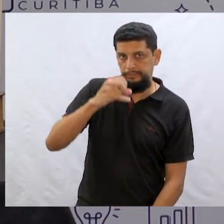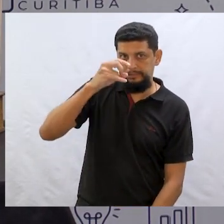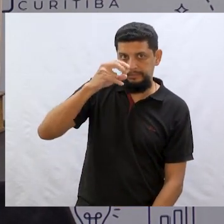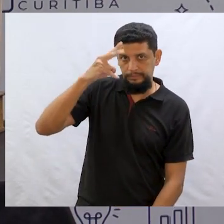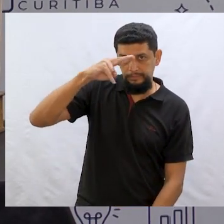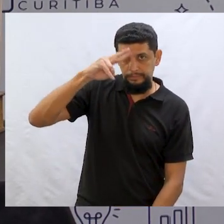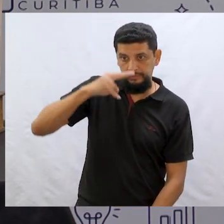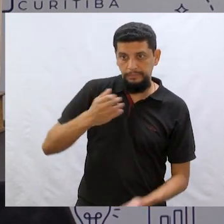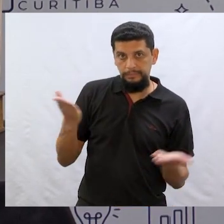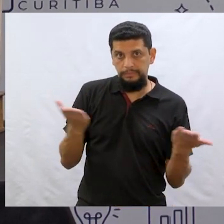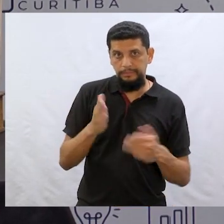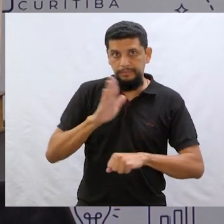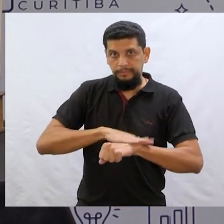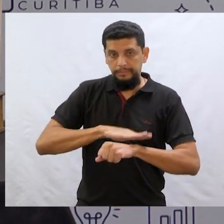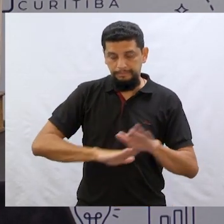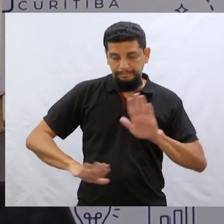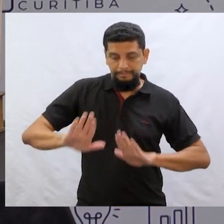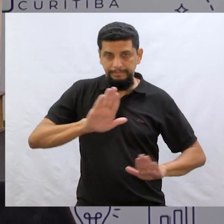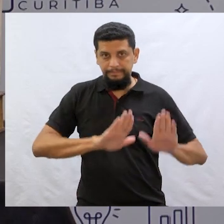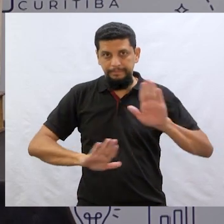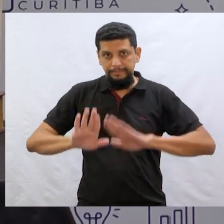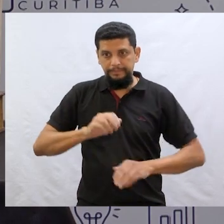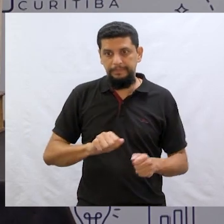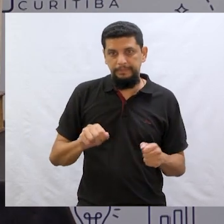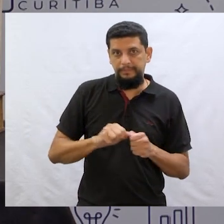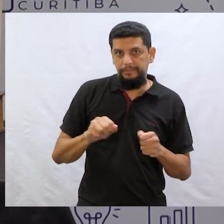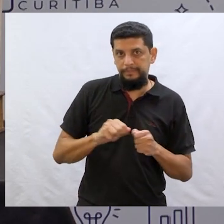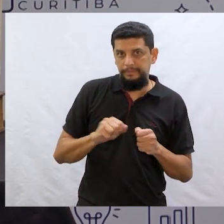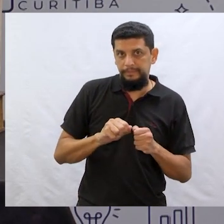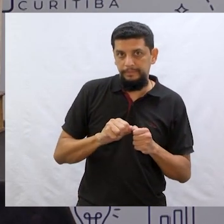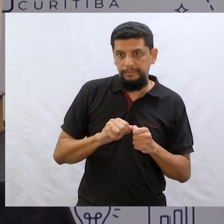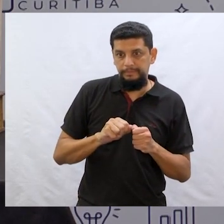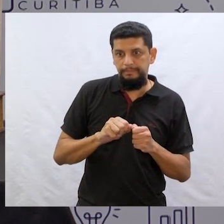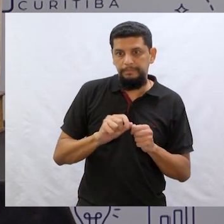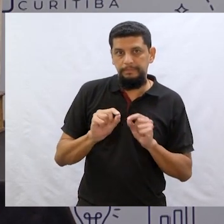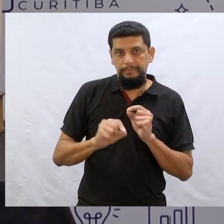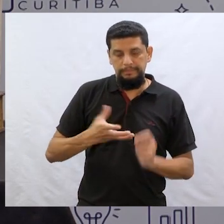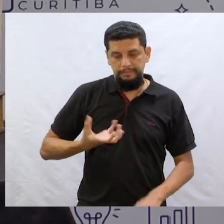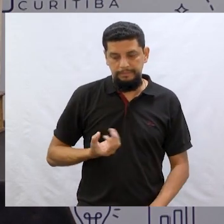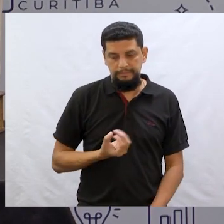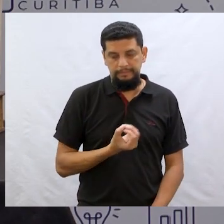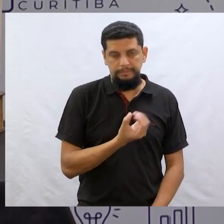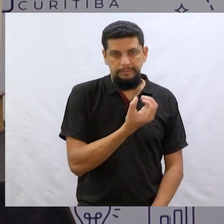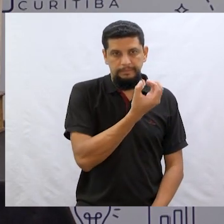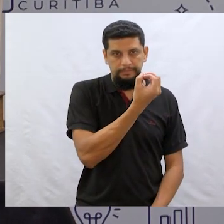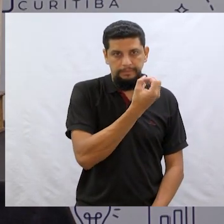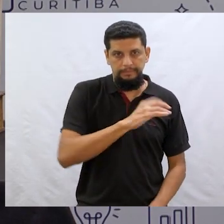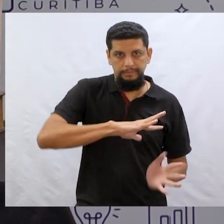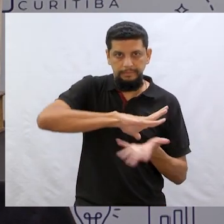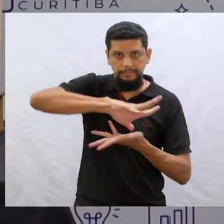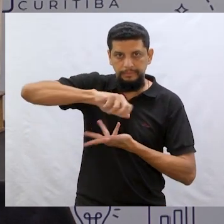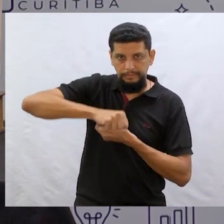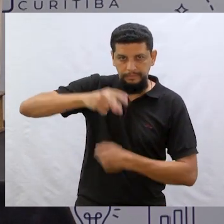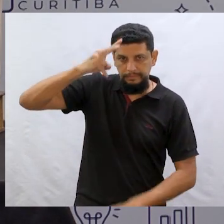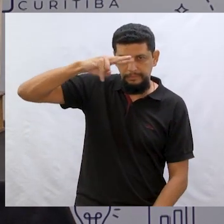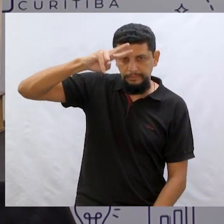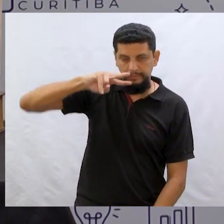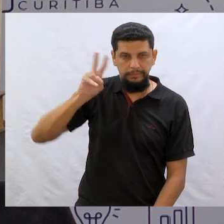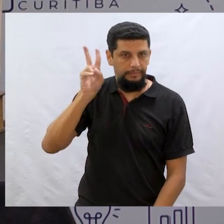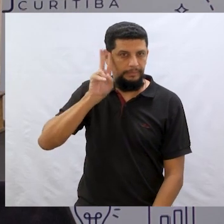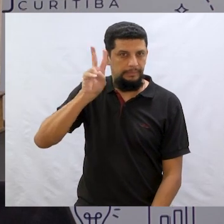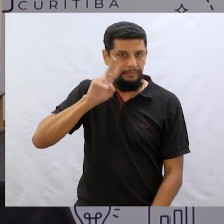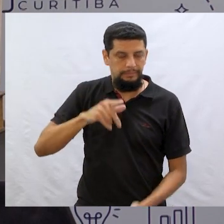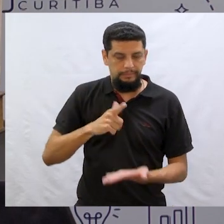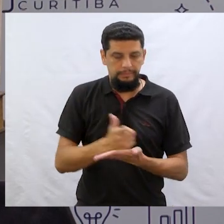então? Então, momento de nos prepararmos. Fazemos uma viagem, não é mesmo? E lembram do nosso